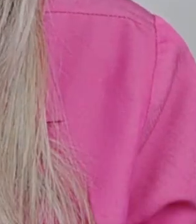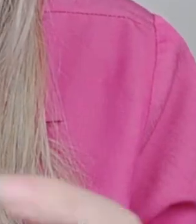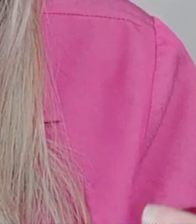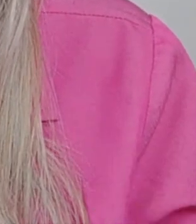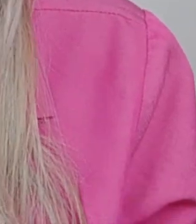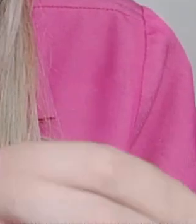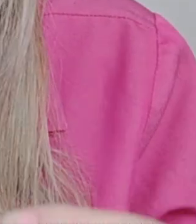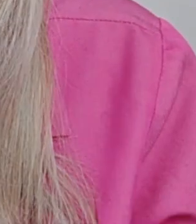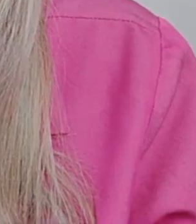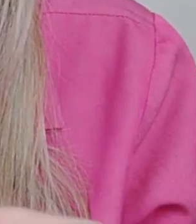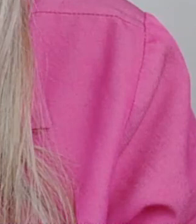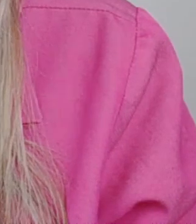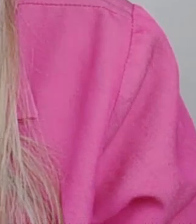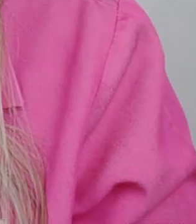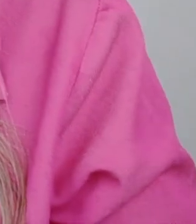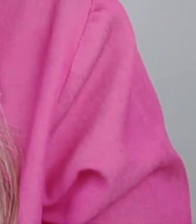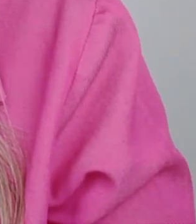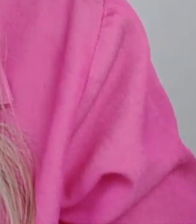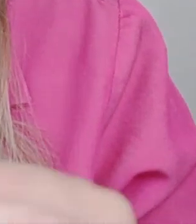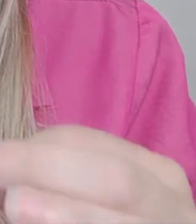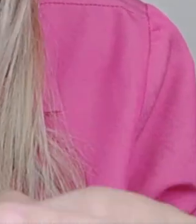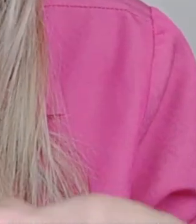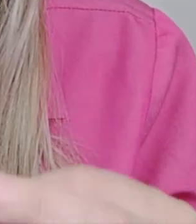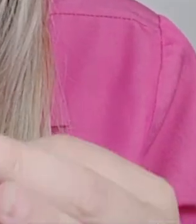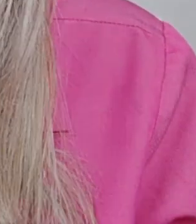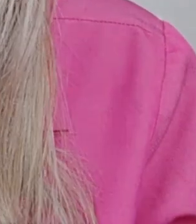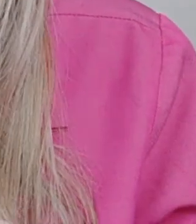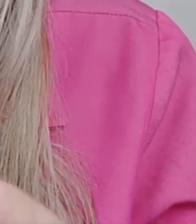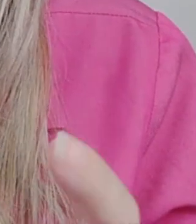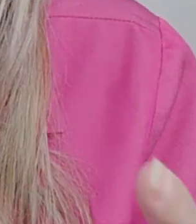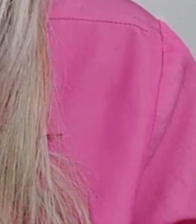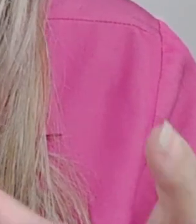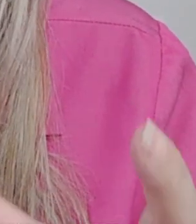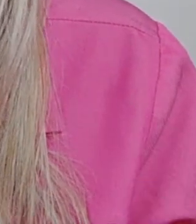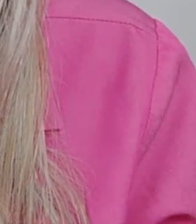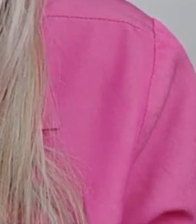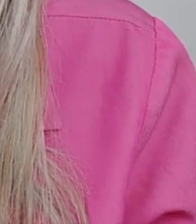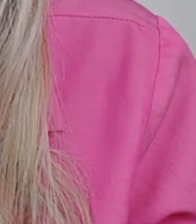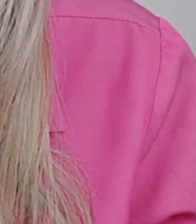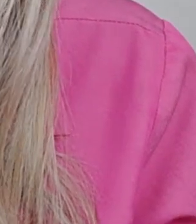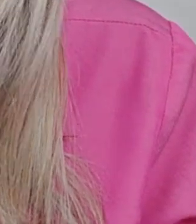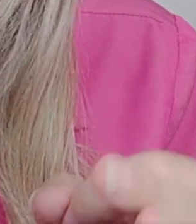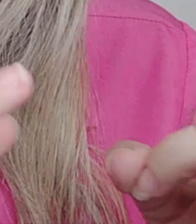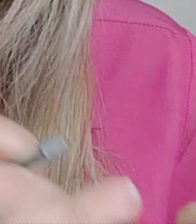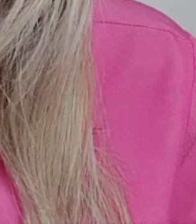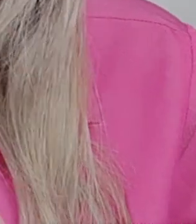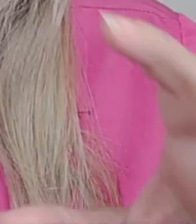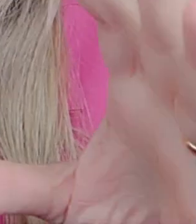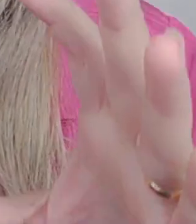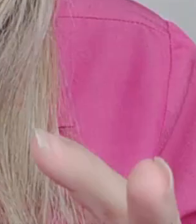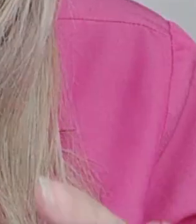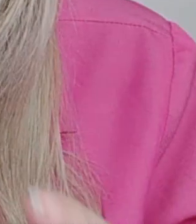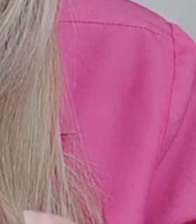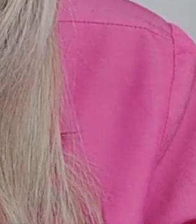quem trouxe essa notícia foi o próprio ministro da cidadania, Ronaldo Beto, em uma entrevista exclusiva que ele concedeu ontem à noite